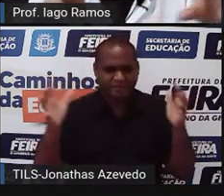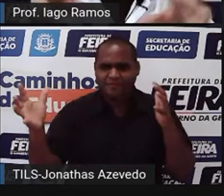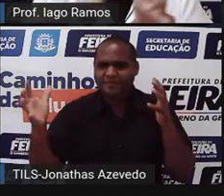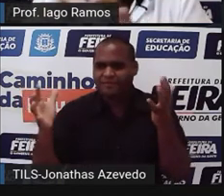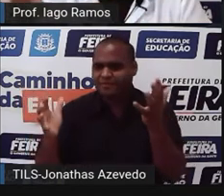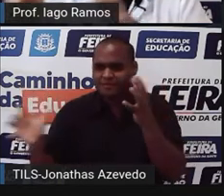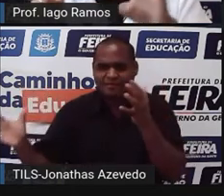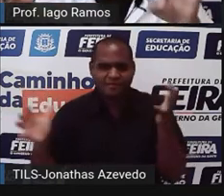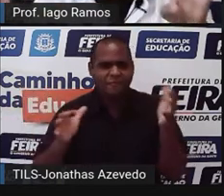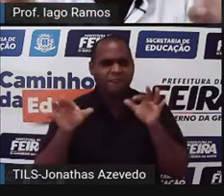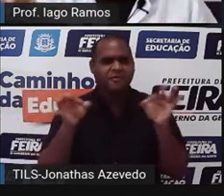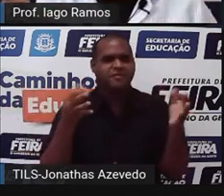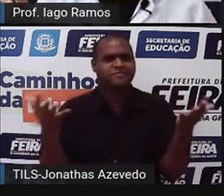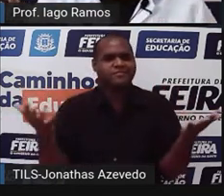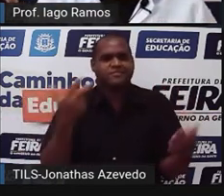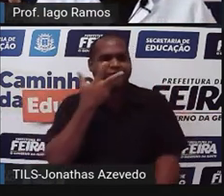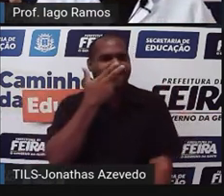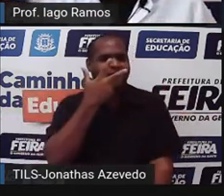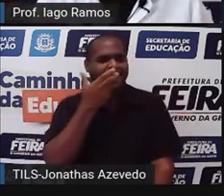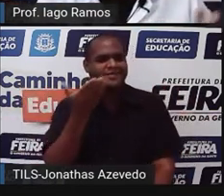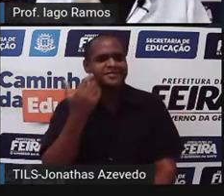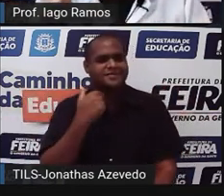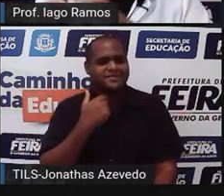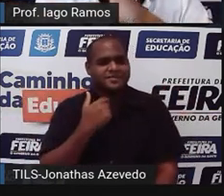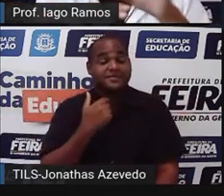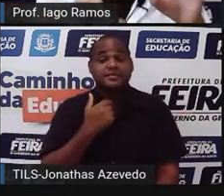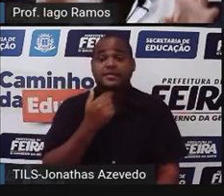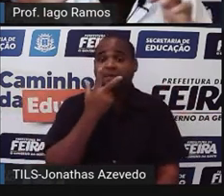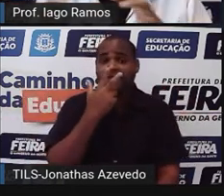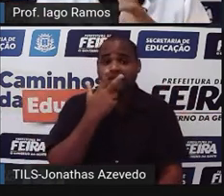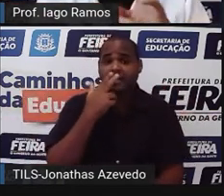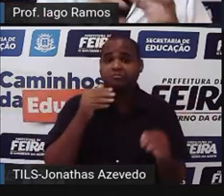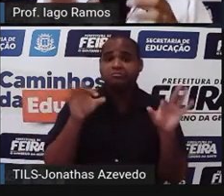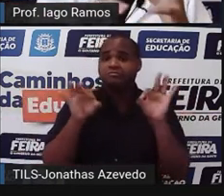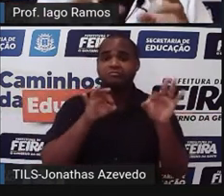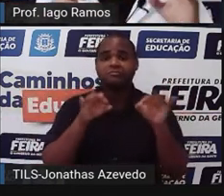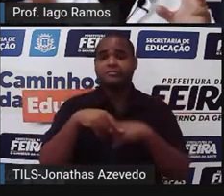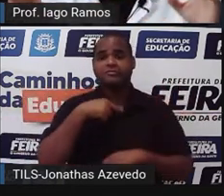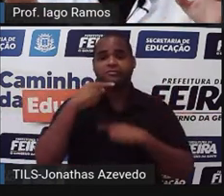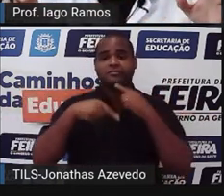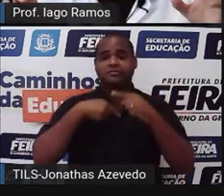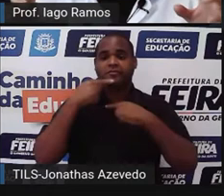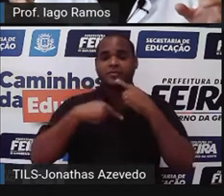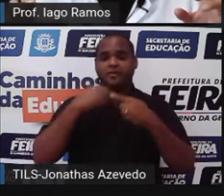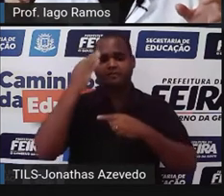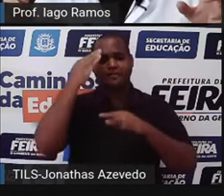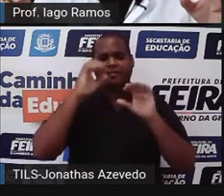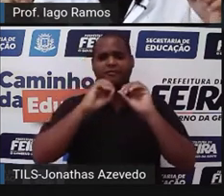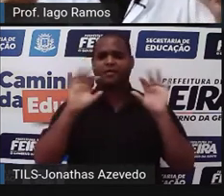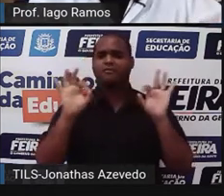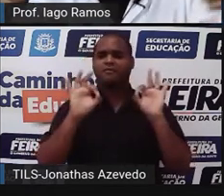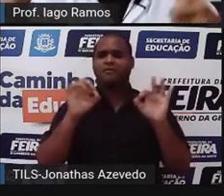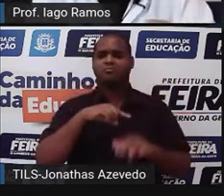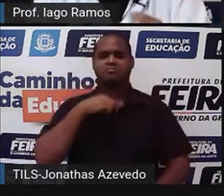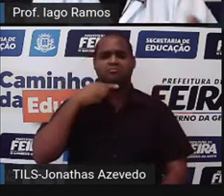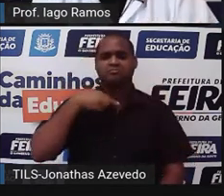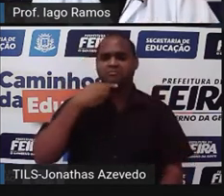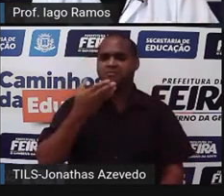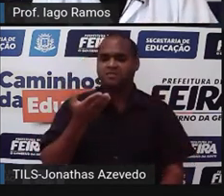tudo desorganizado, né? Está tudo ali, a gente não consegue entender, assim, do